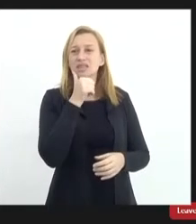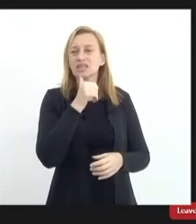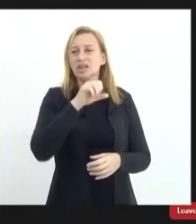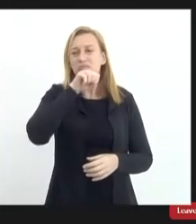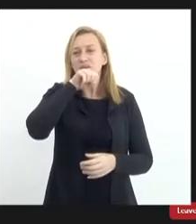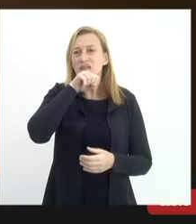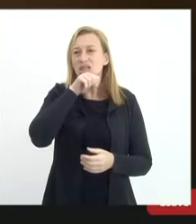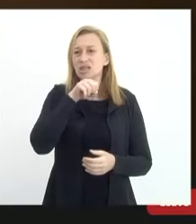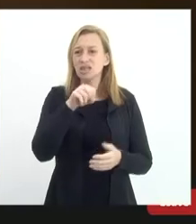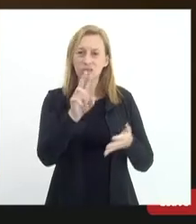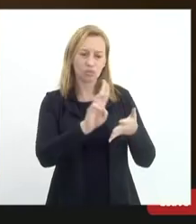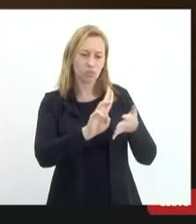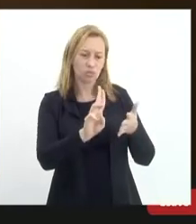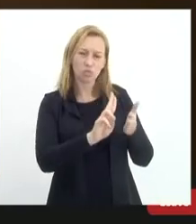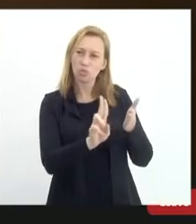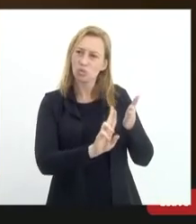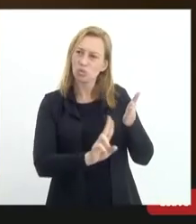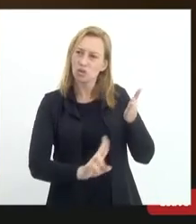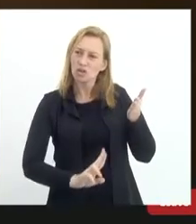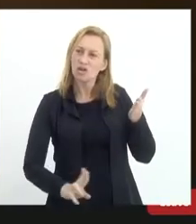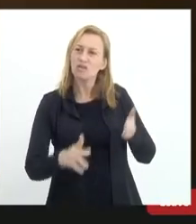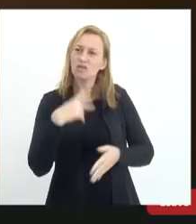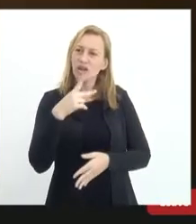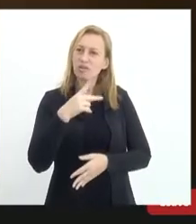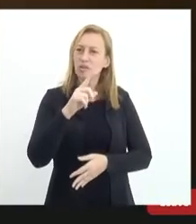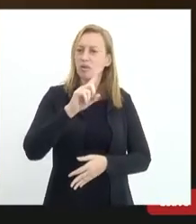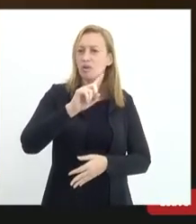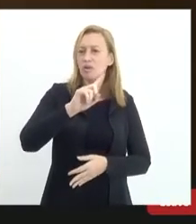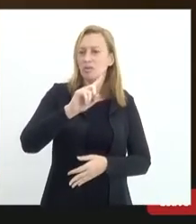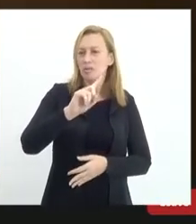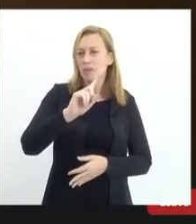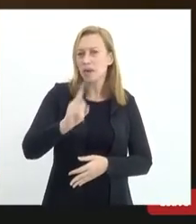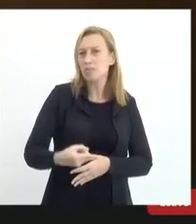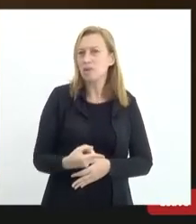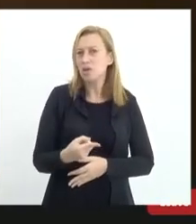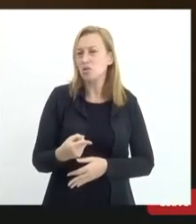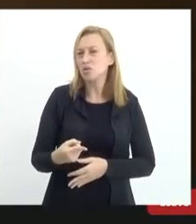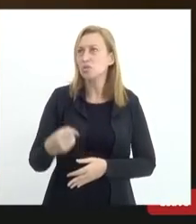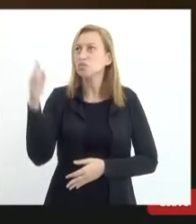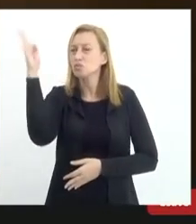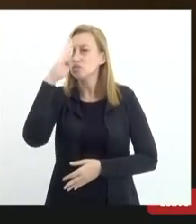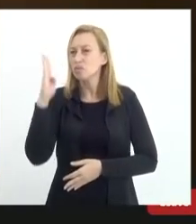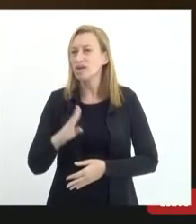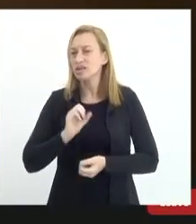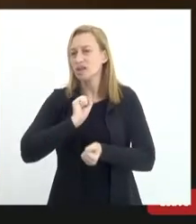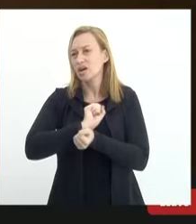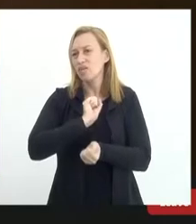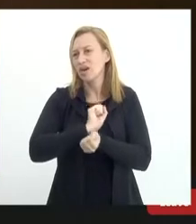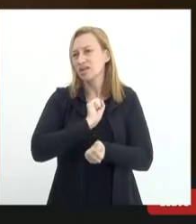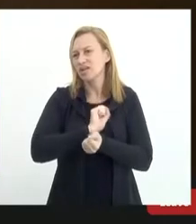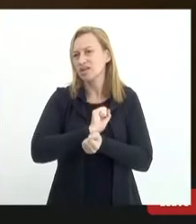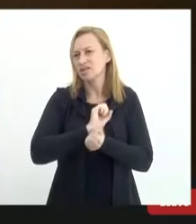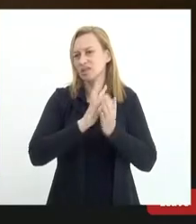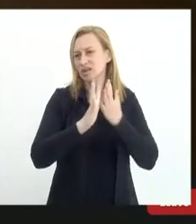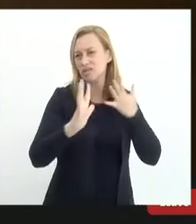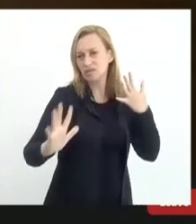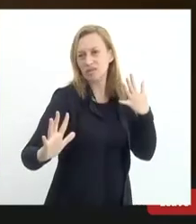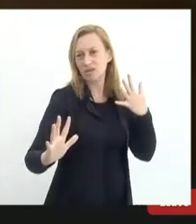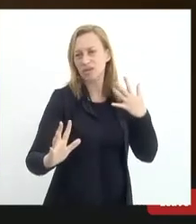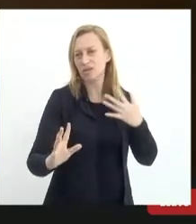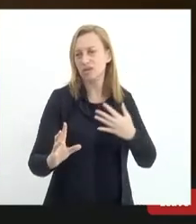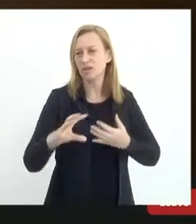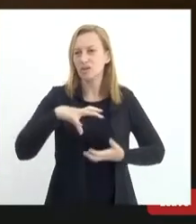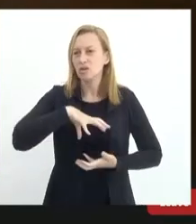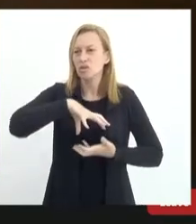lista que falamos de mil no Brasil que estão esperando por um doador compatível.